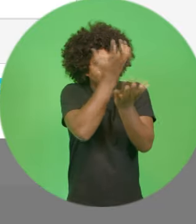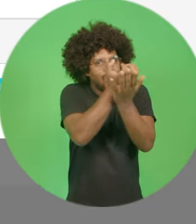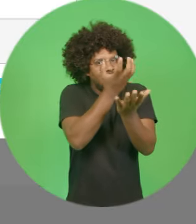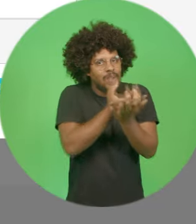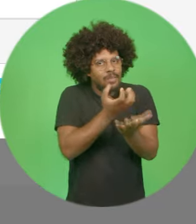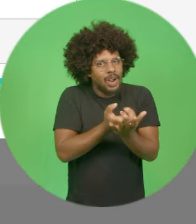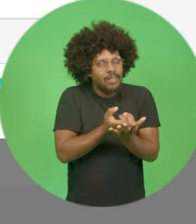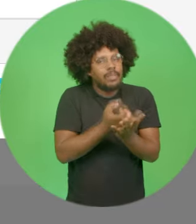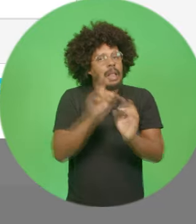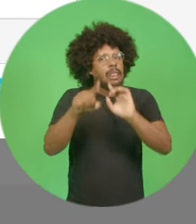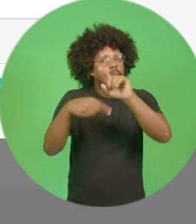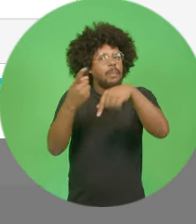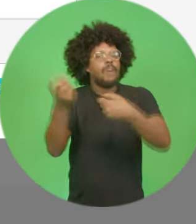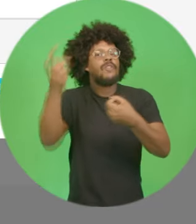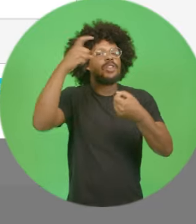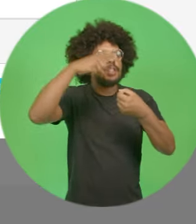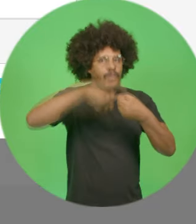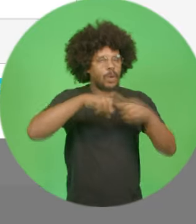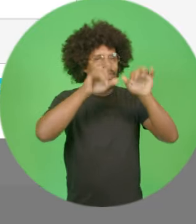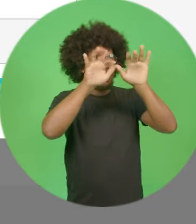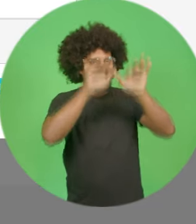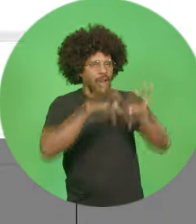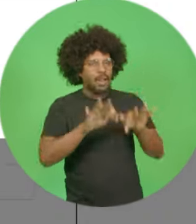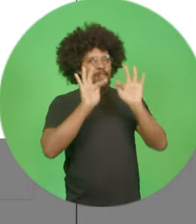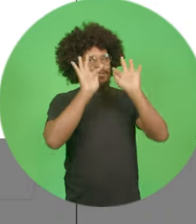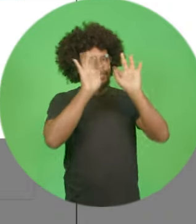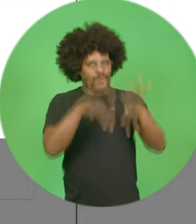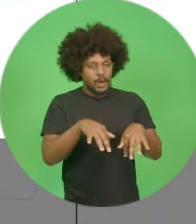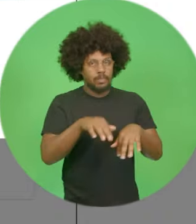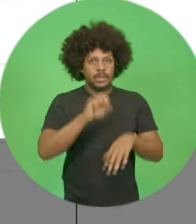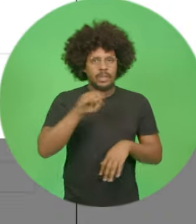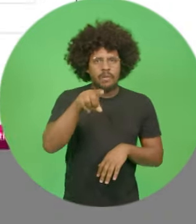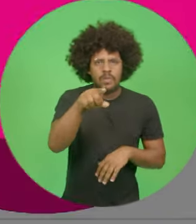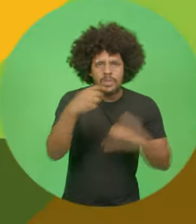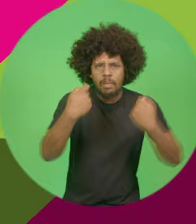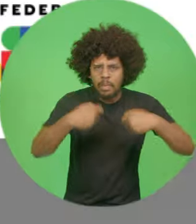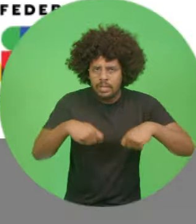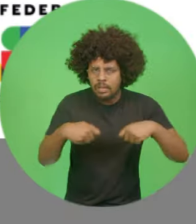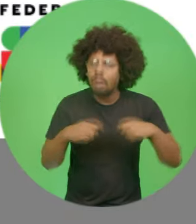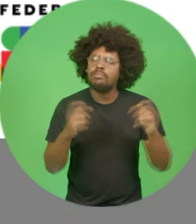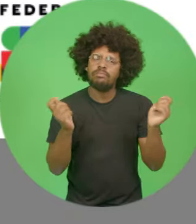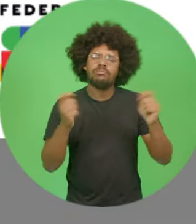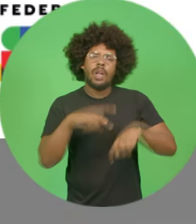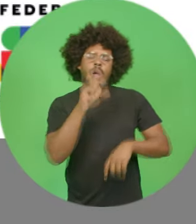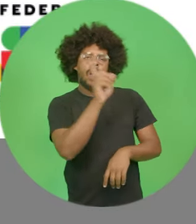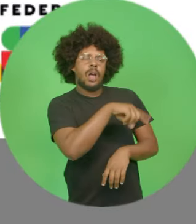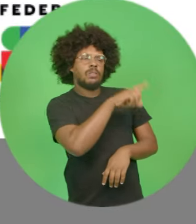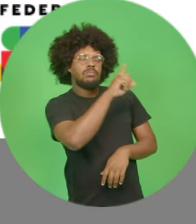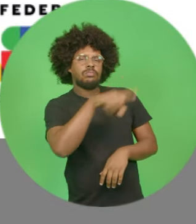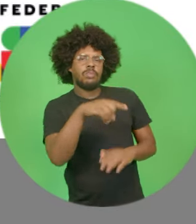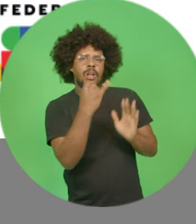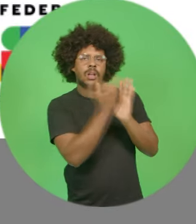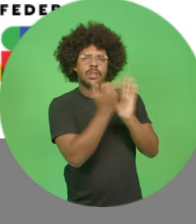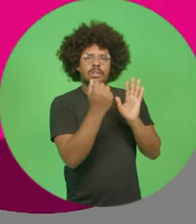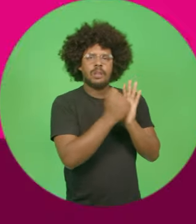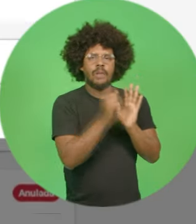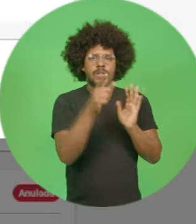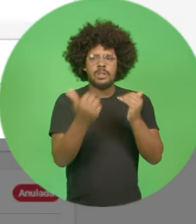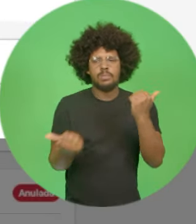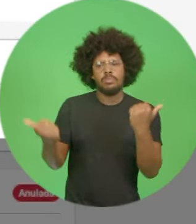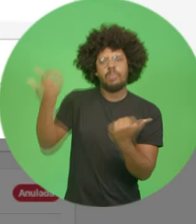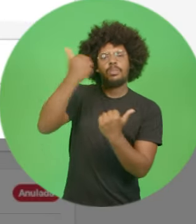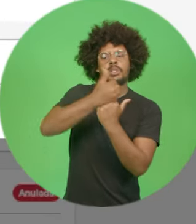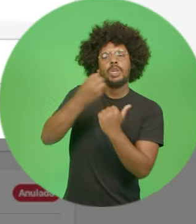ficam salvos e você pode voltar e terminá-la. E caso precise, você pode anular a